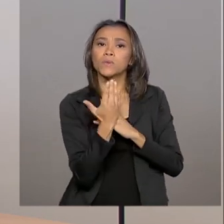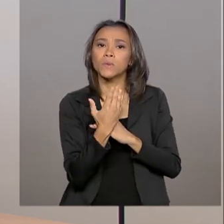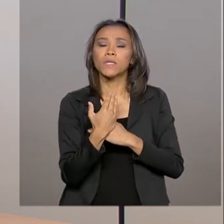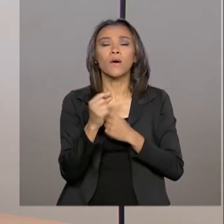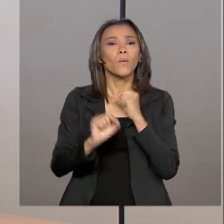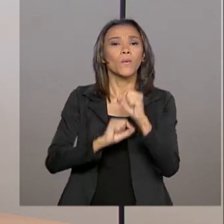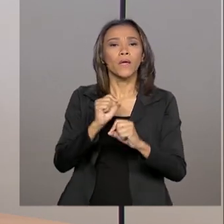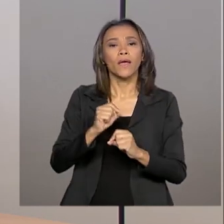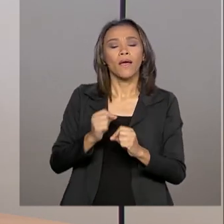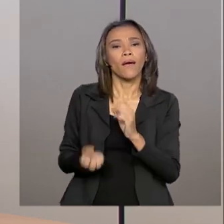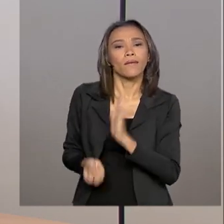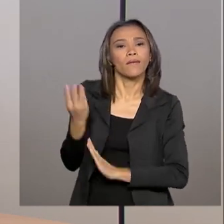baseada em dados, em evidências.